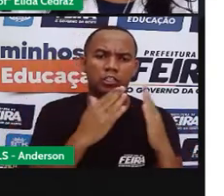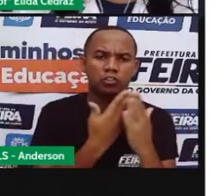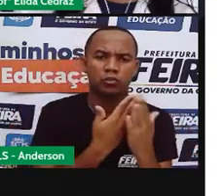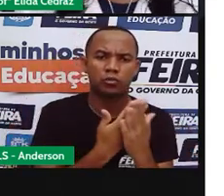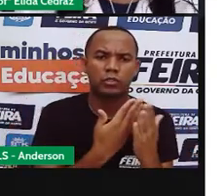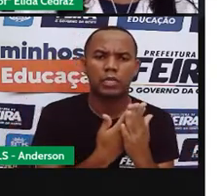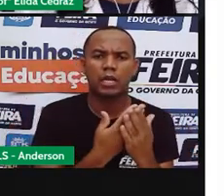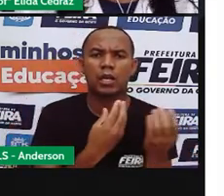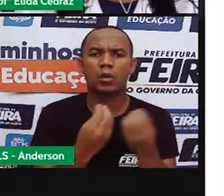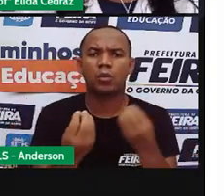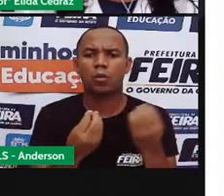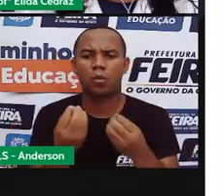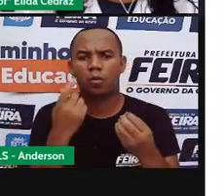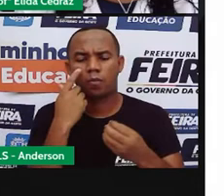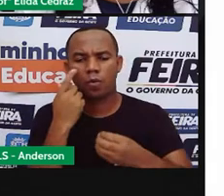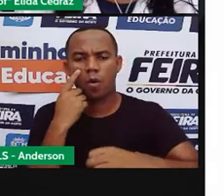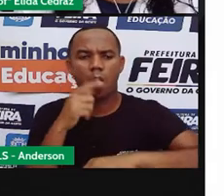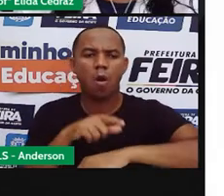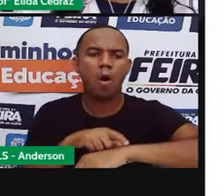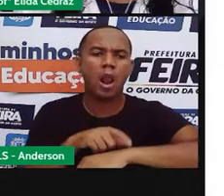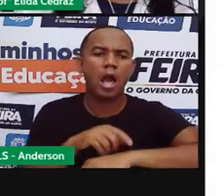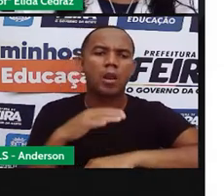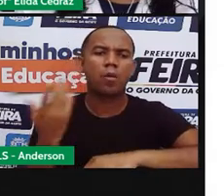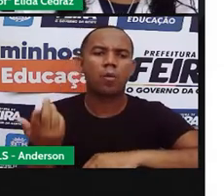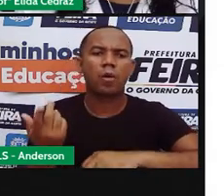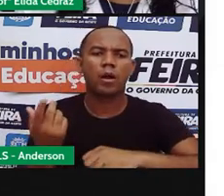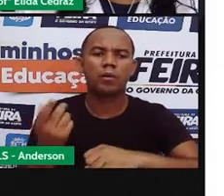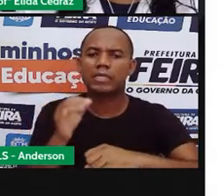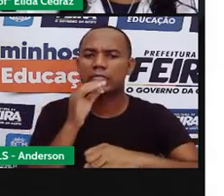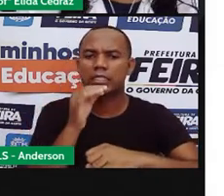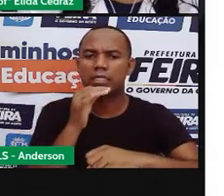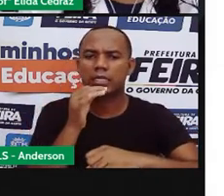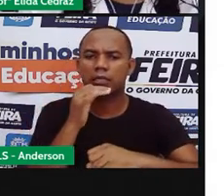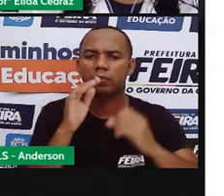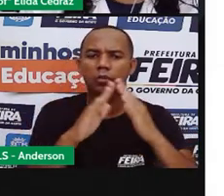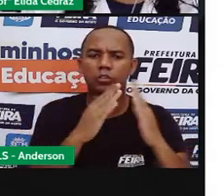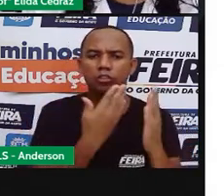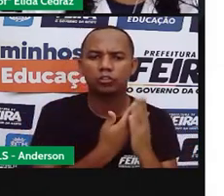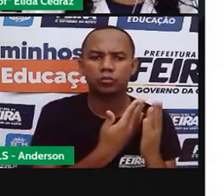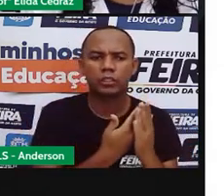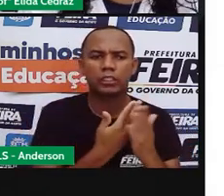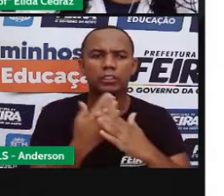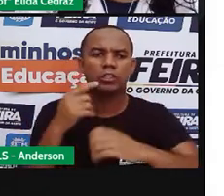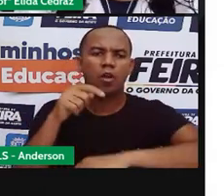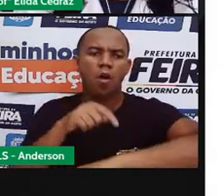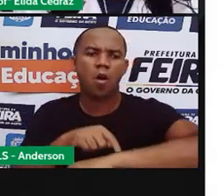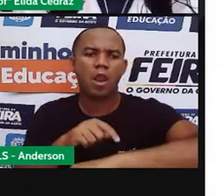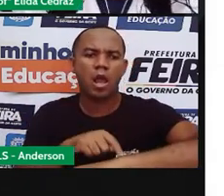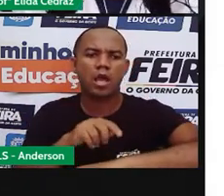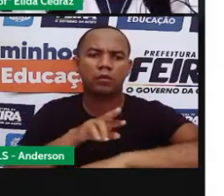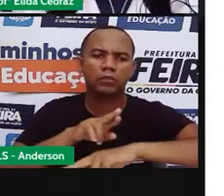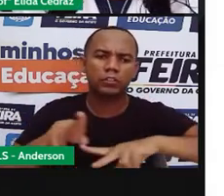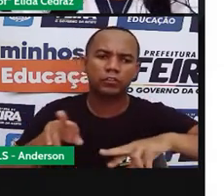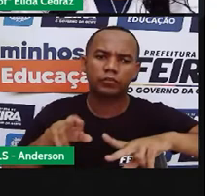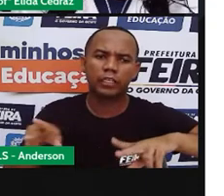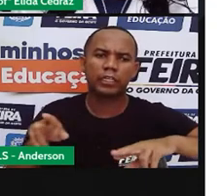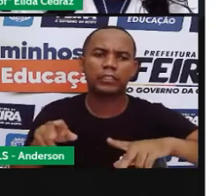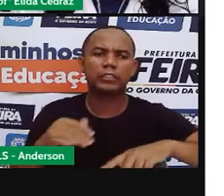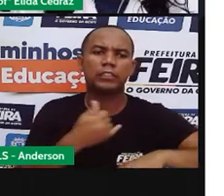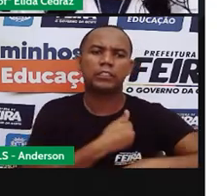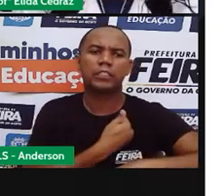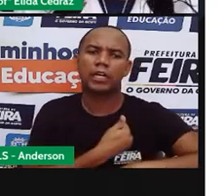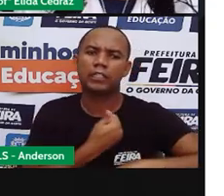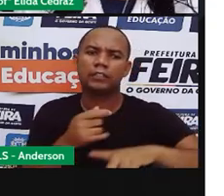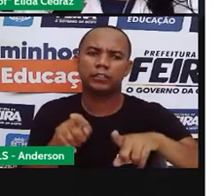escola nos horários determinados. Para os estudantes, cada turno de estudante é o horário da escola funcionando para